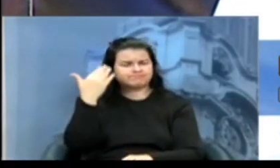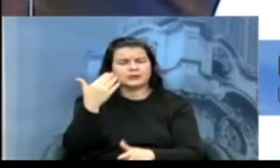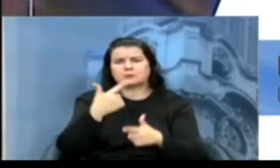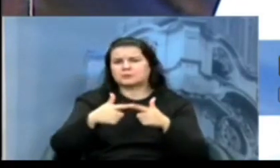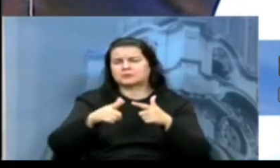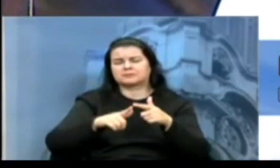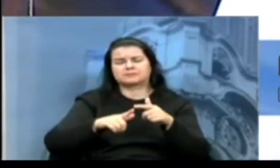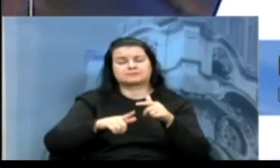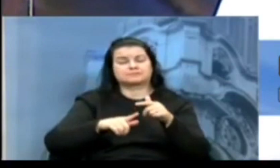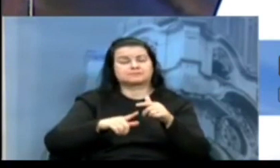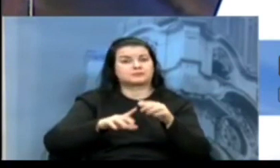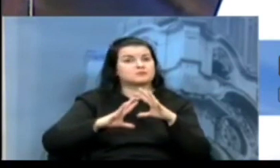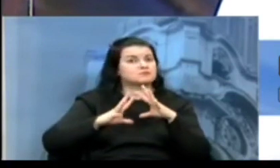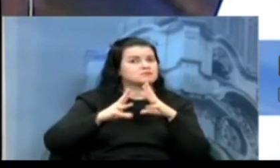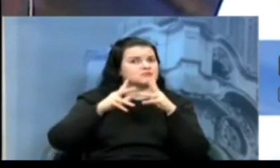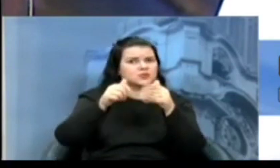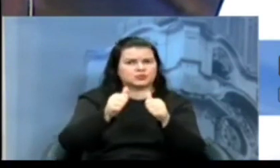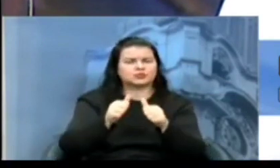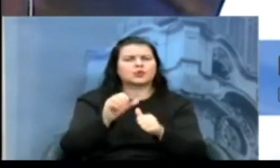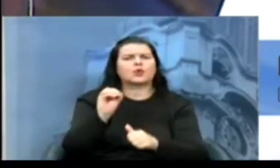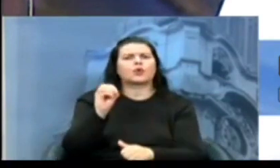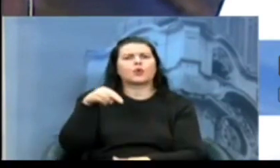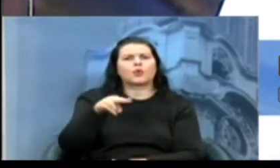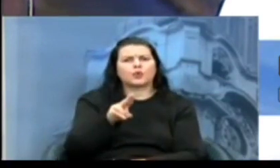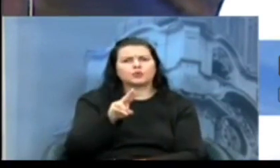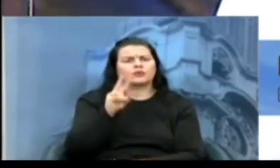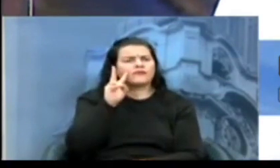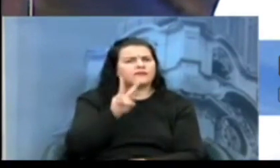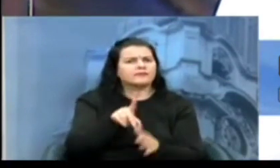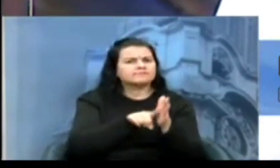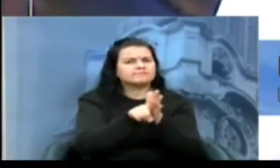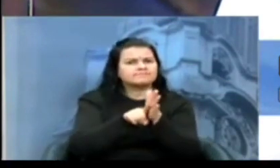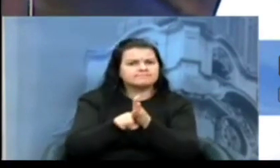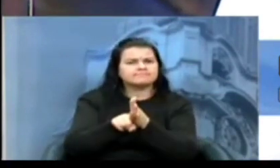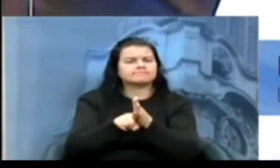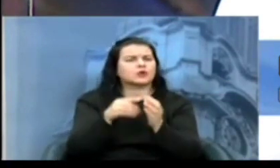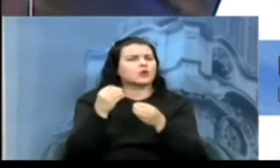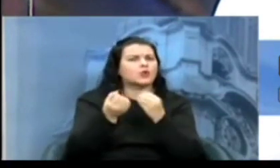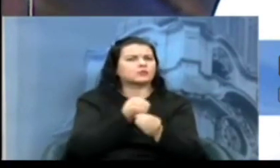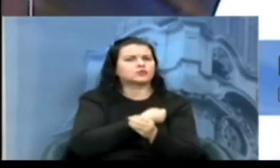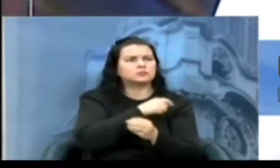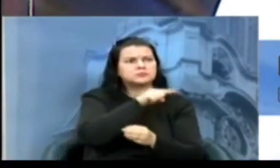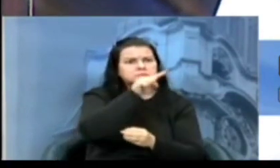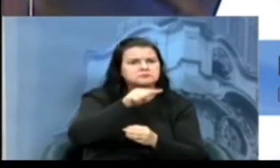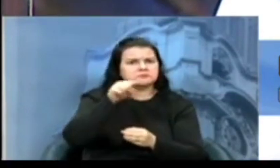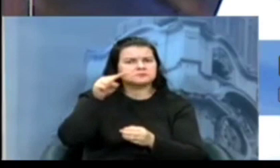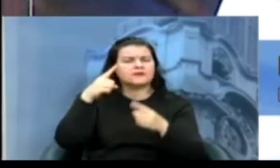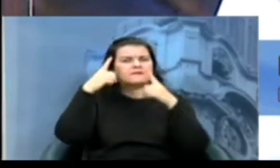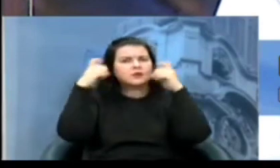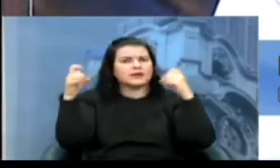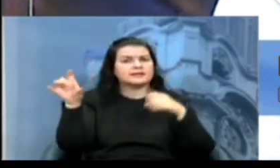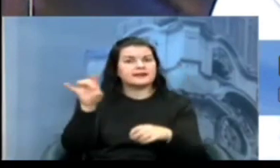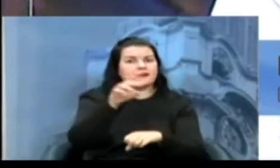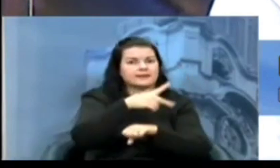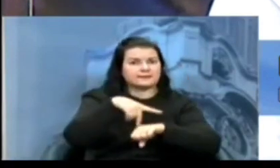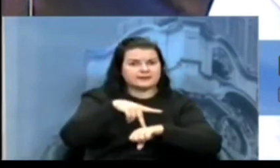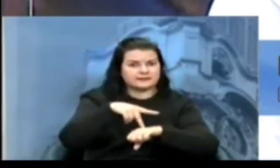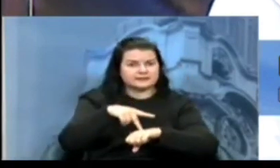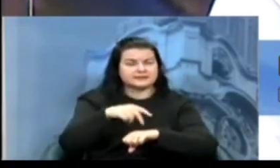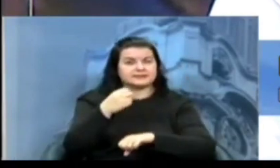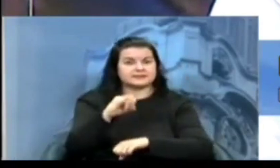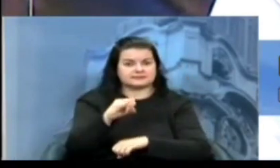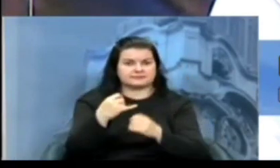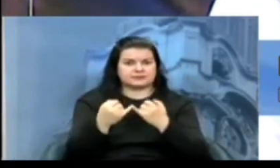ONU mede a taxa de razoabilidade de violência em cada país pela média anual de 10 homicídios para cada grupo de 100 mil